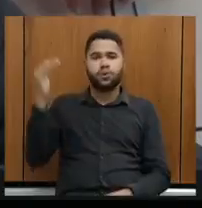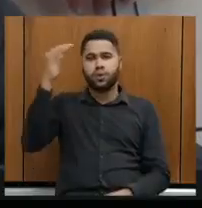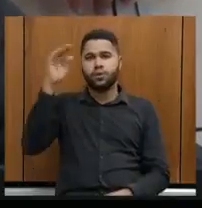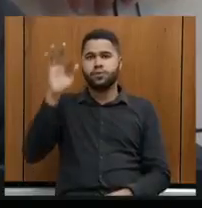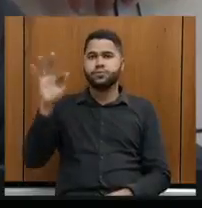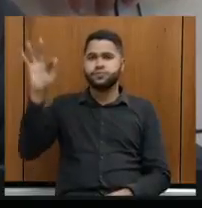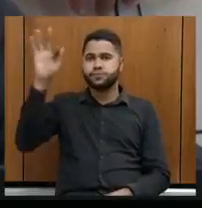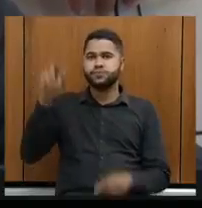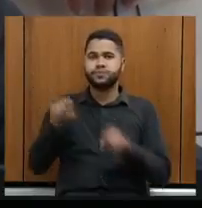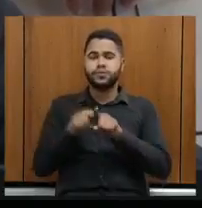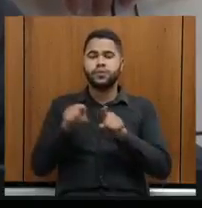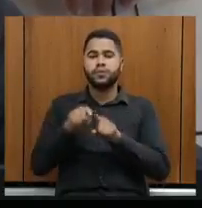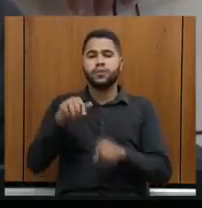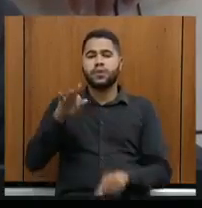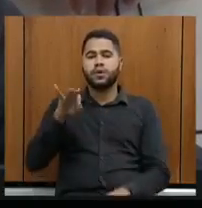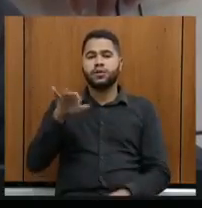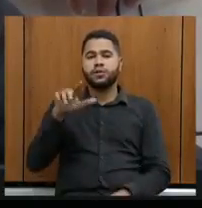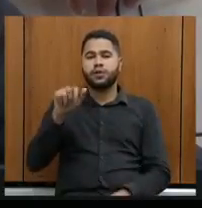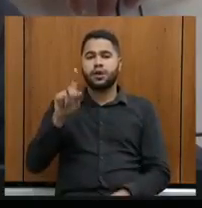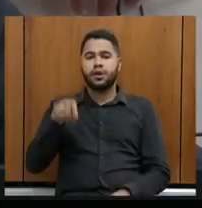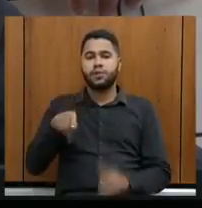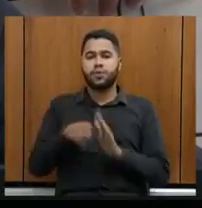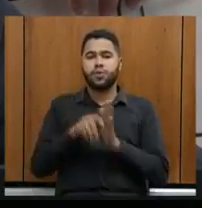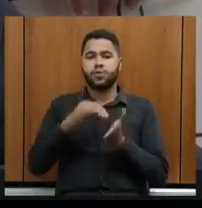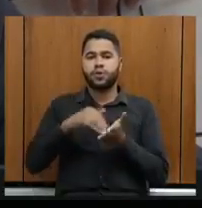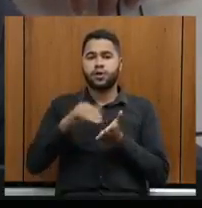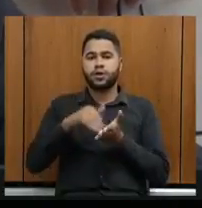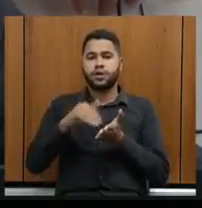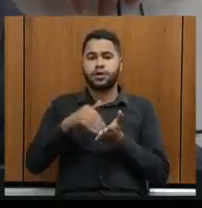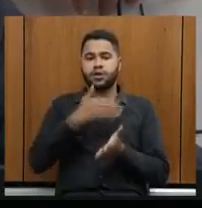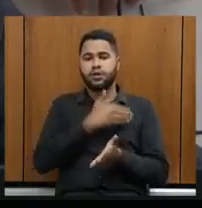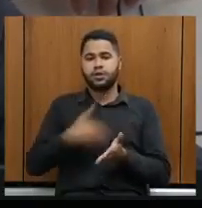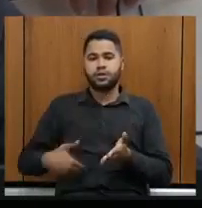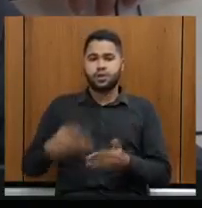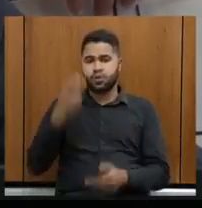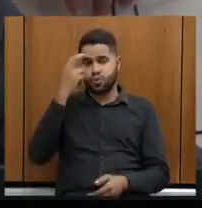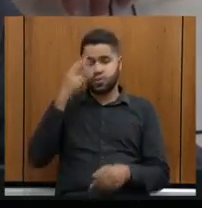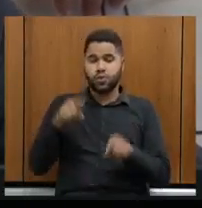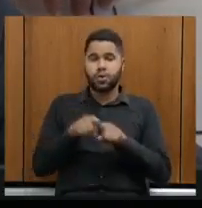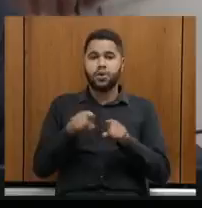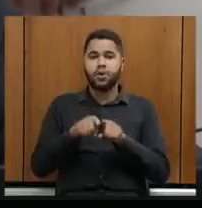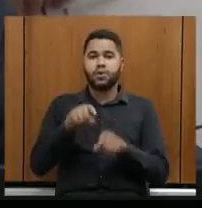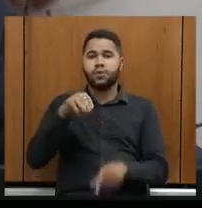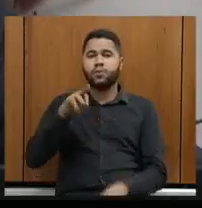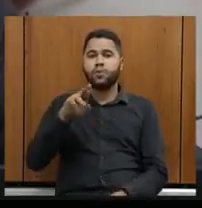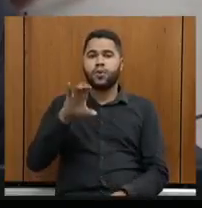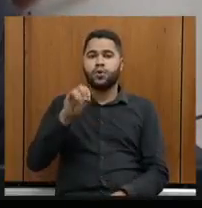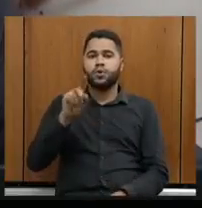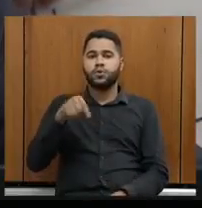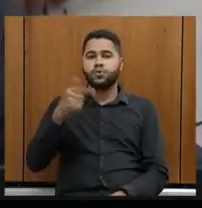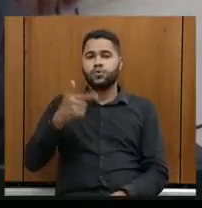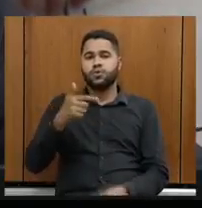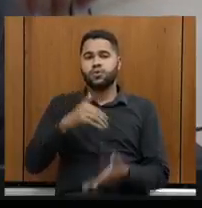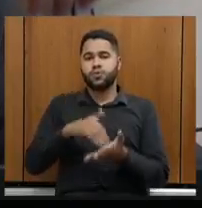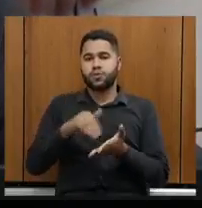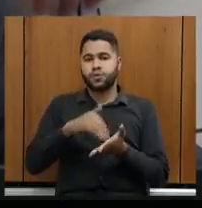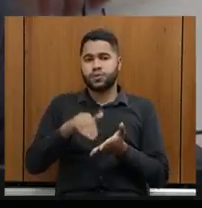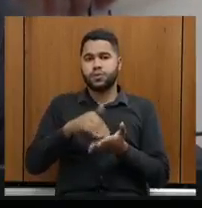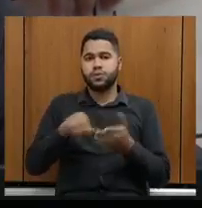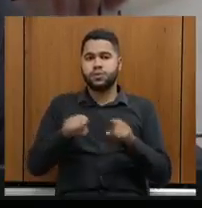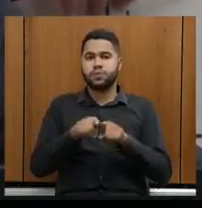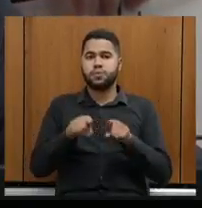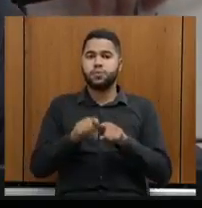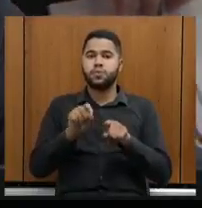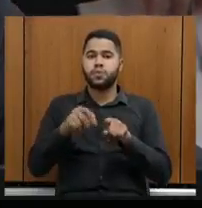Maristela Rangel Pinto, chefe de gabinete, secretaria de Estado de Cultura, Maurício Cangussu Pereira, subsecretário da